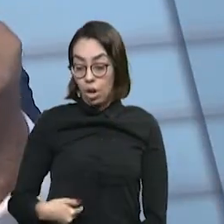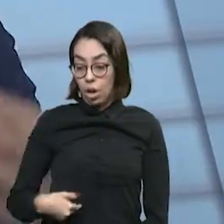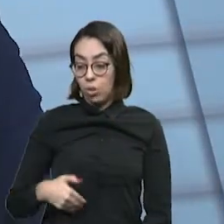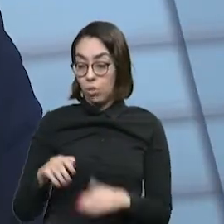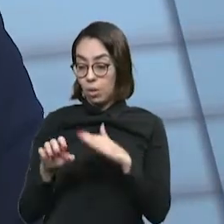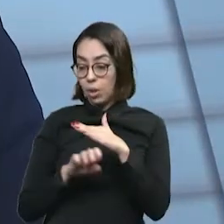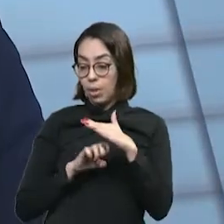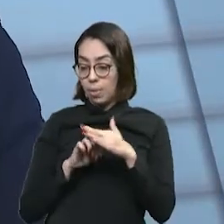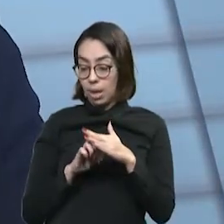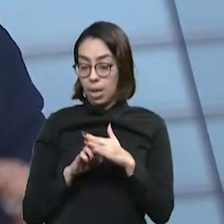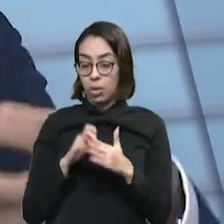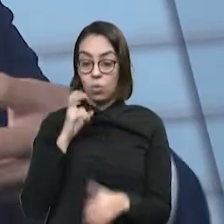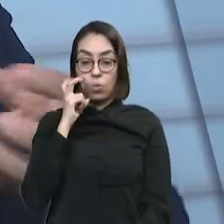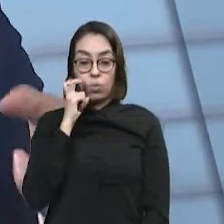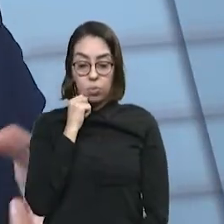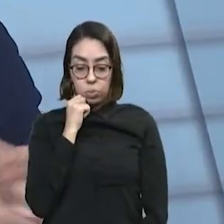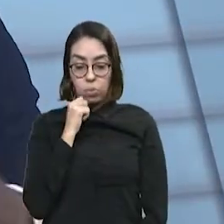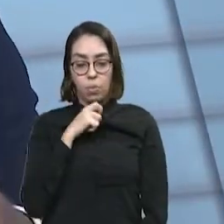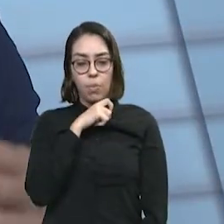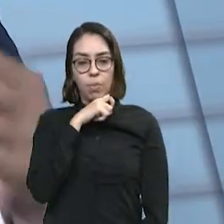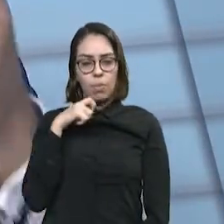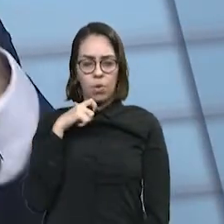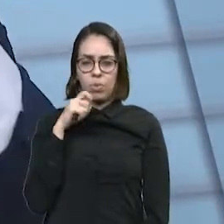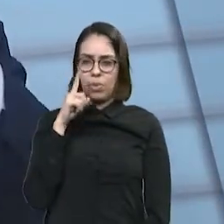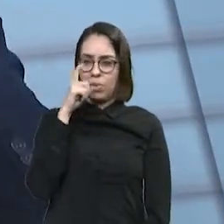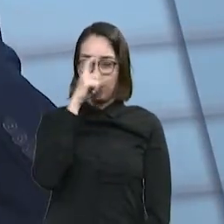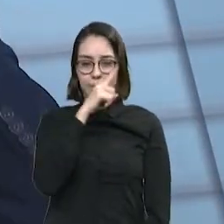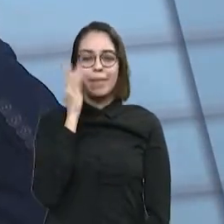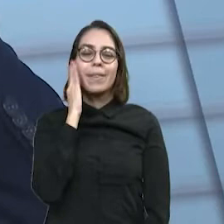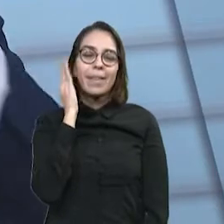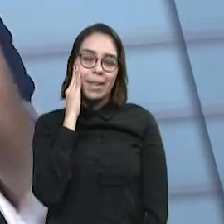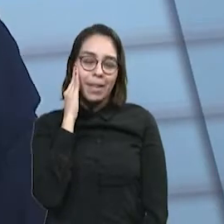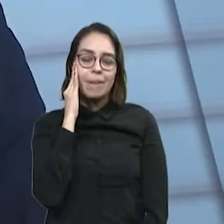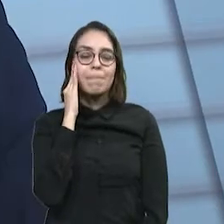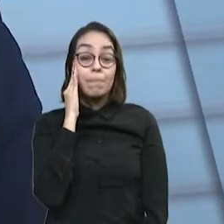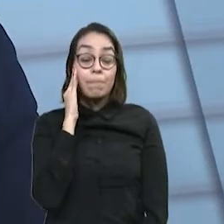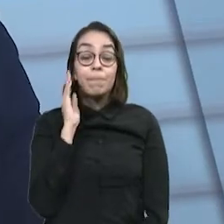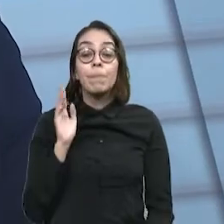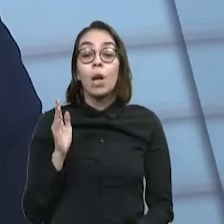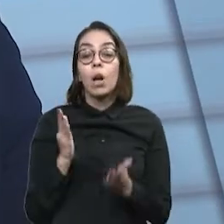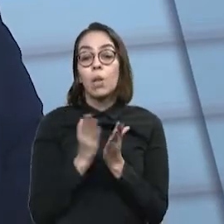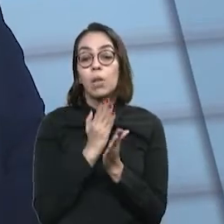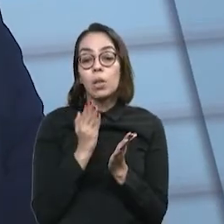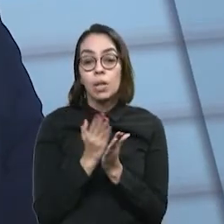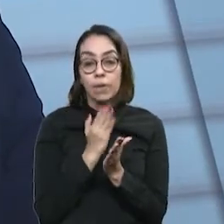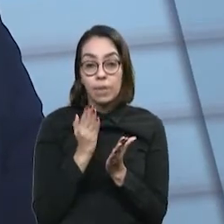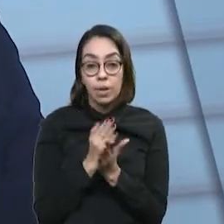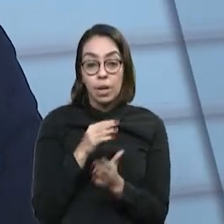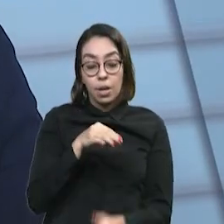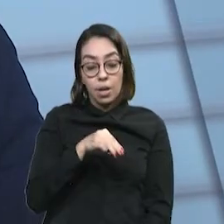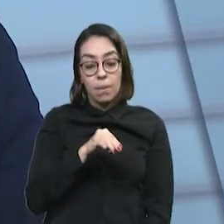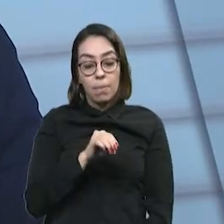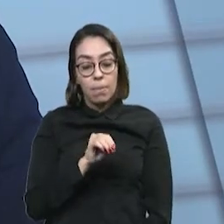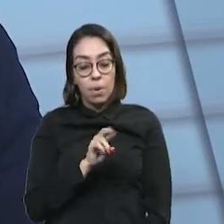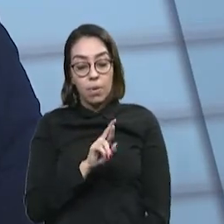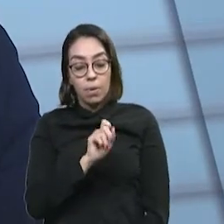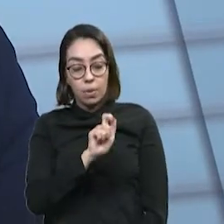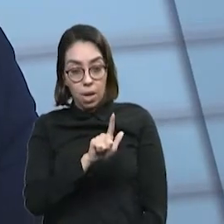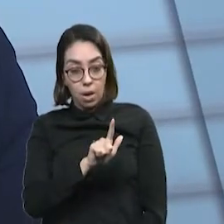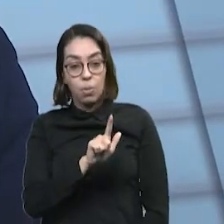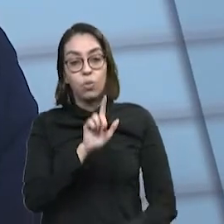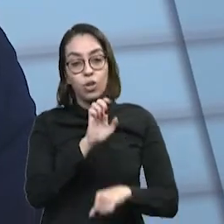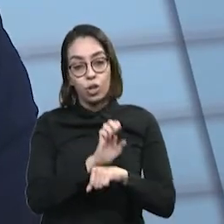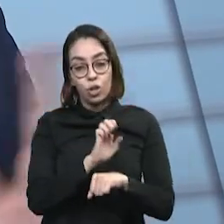e o tributo, essa triangulação difícil de entender. O nome do livro é A Moral Tributária dos Estados e dos